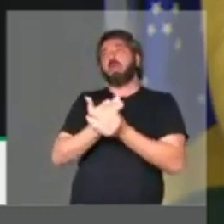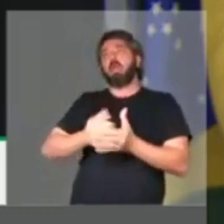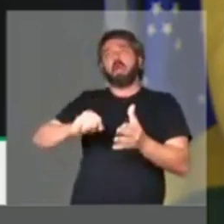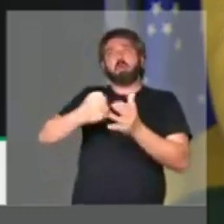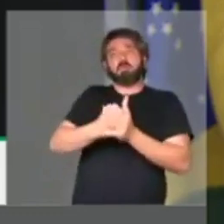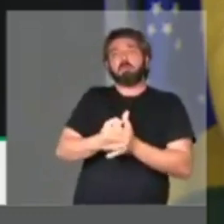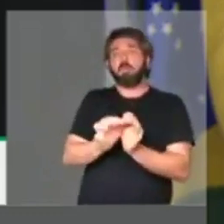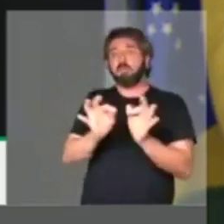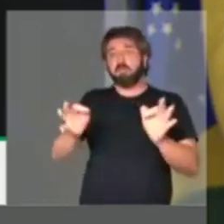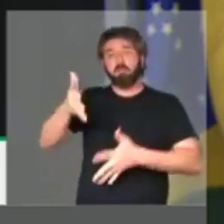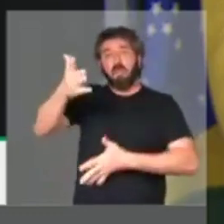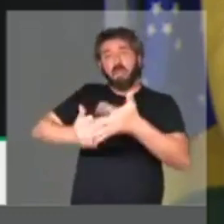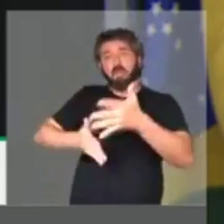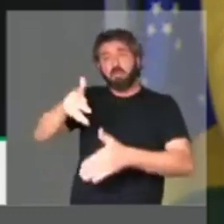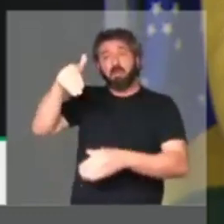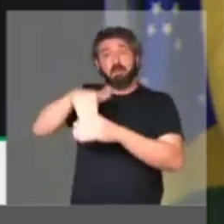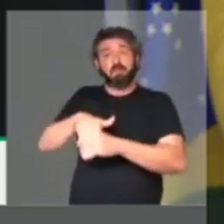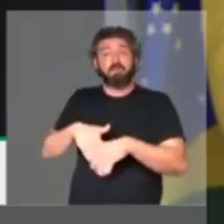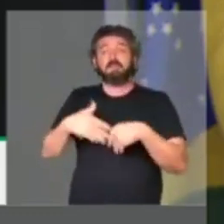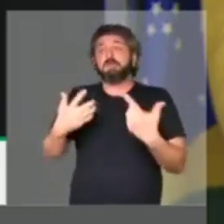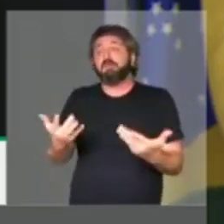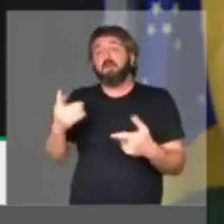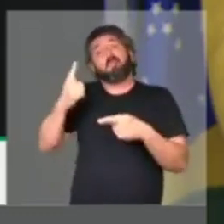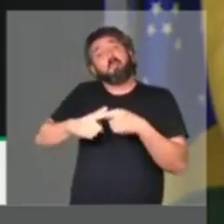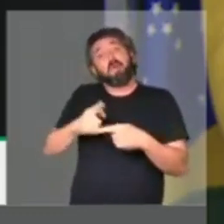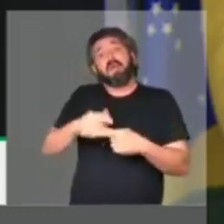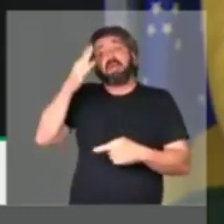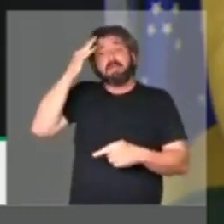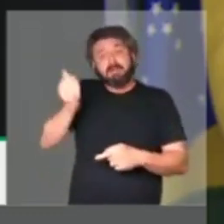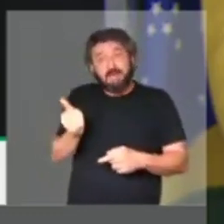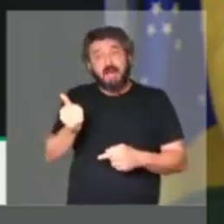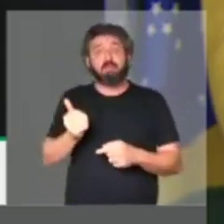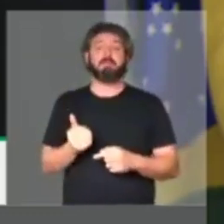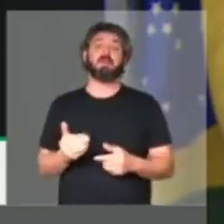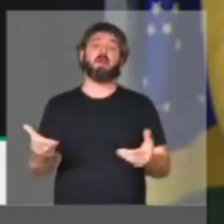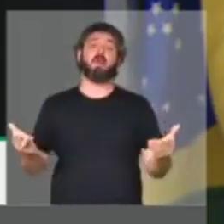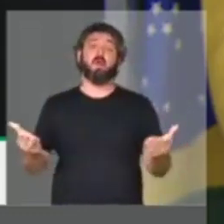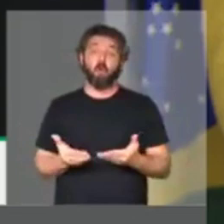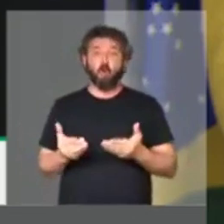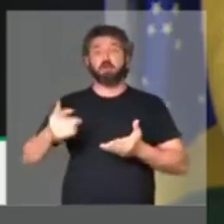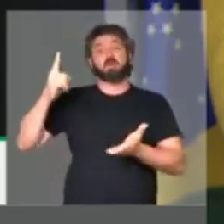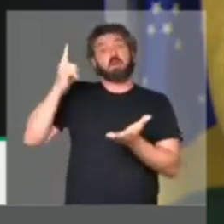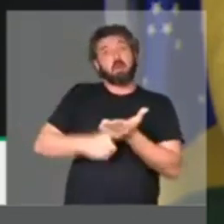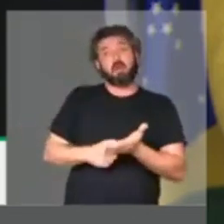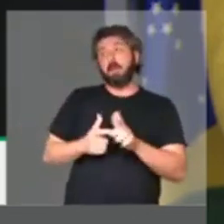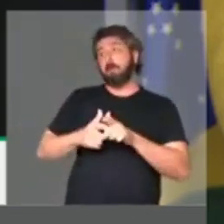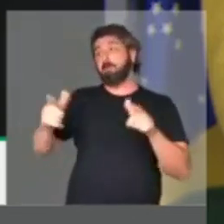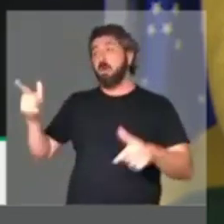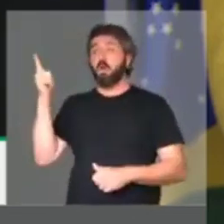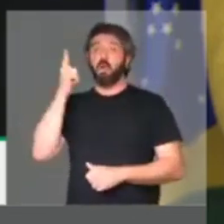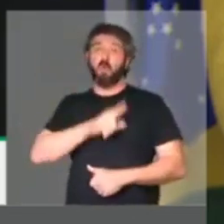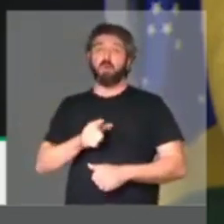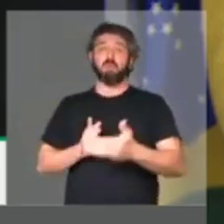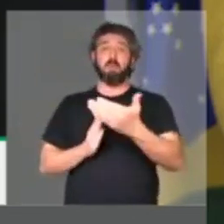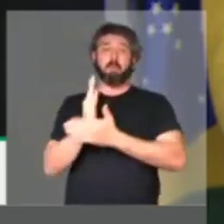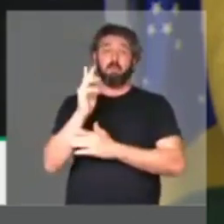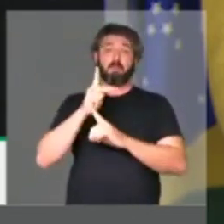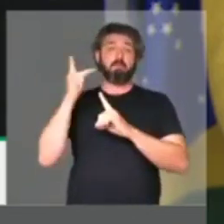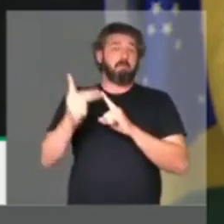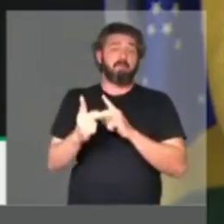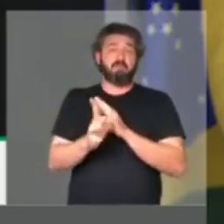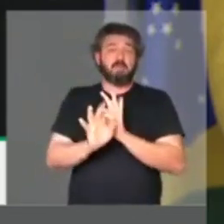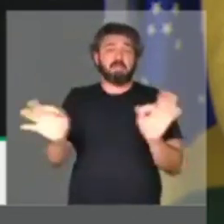simplesmente para atrapalhar a votação, porque sabem que hoje foi construída a maioria para aprovação da reforma